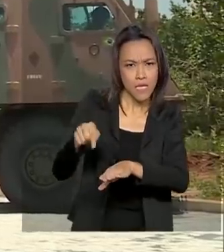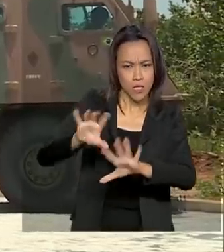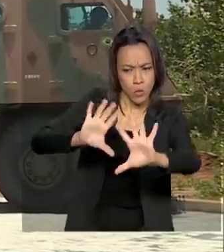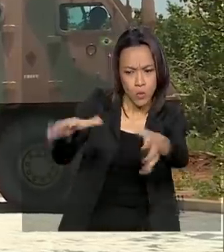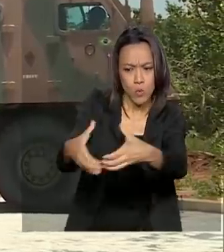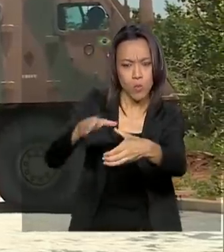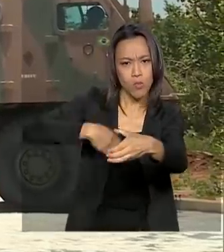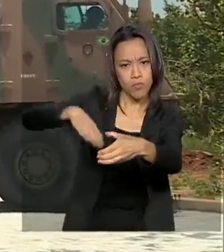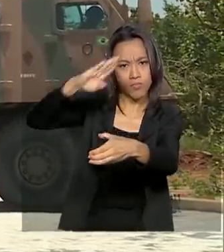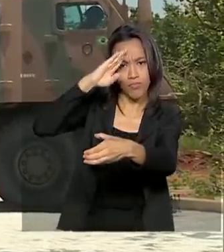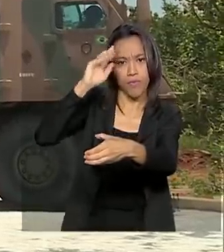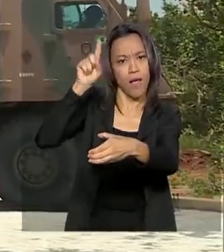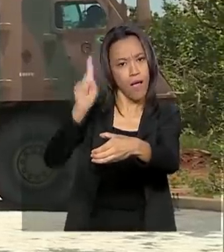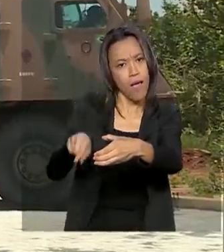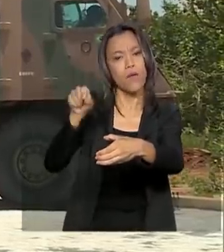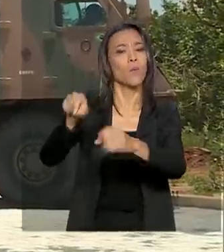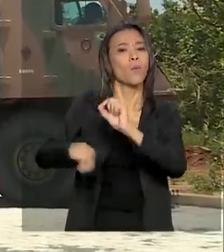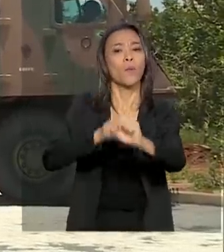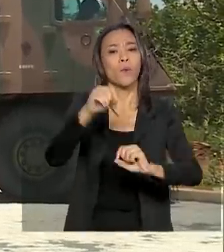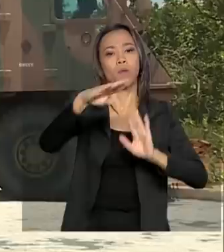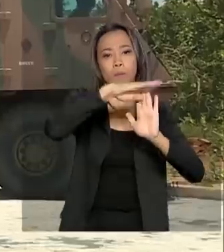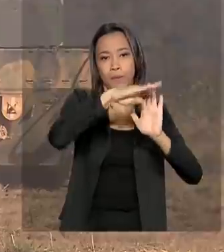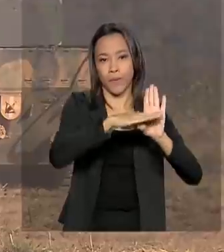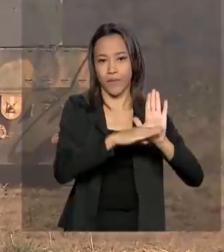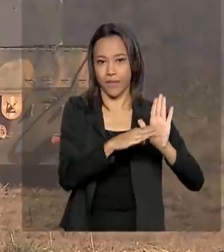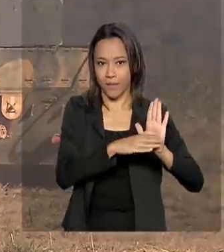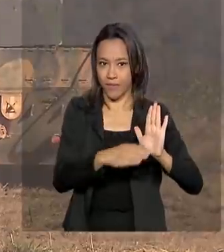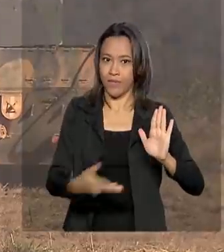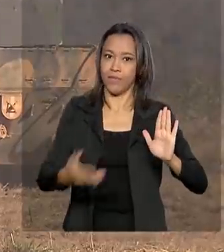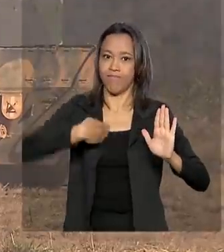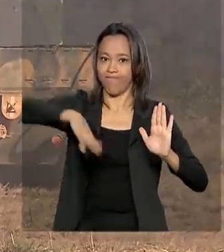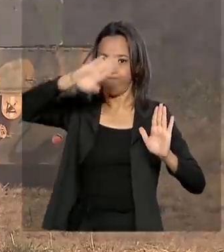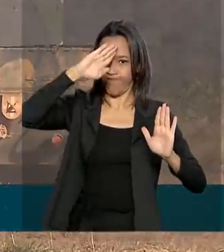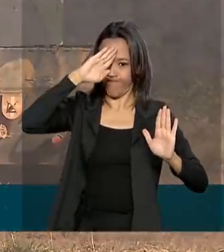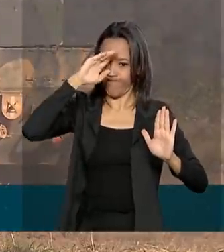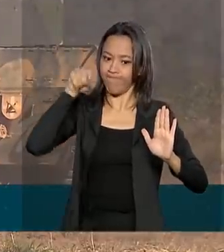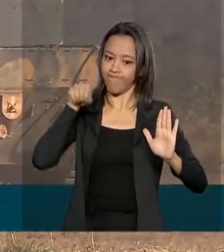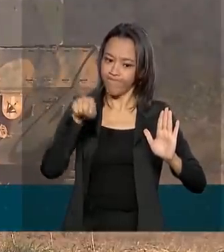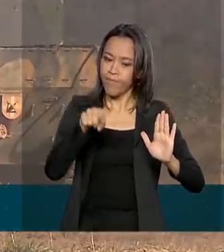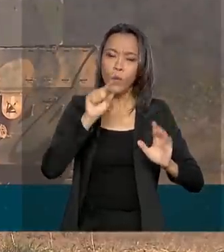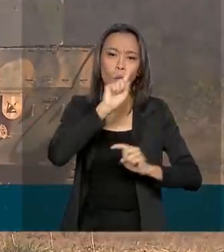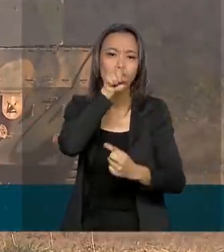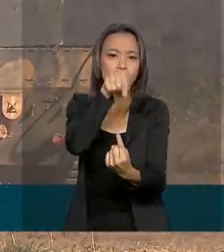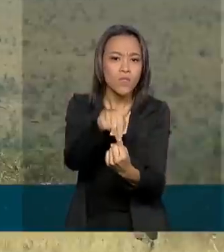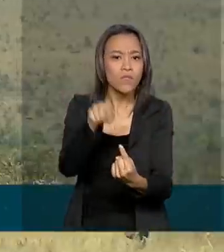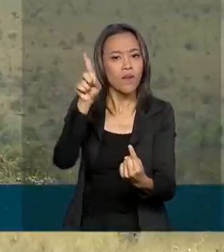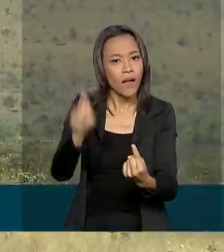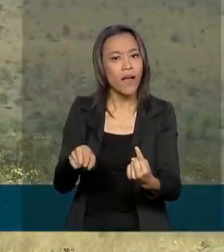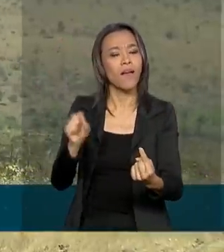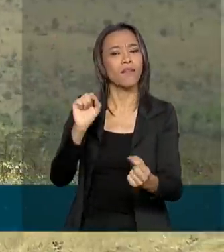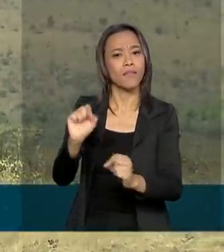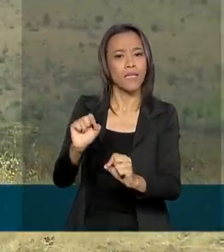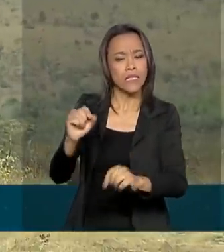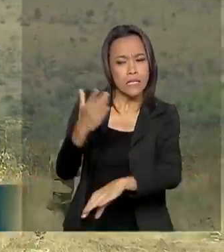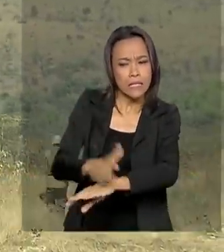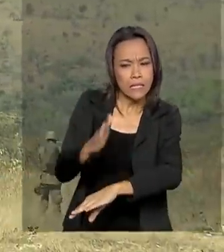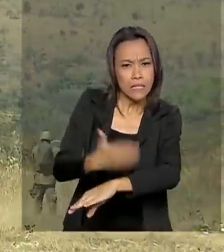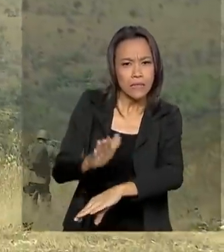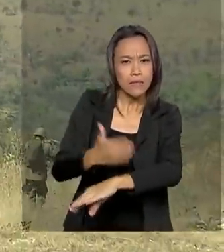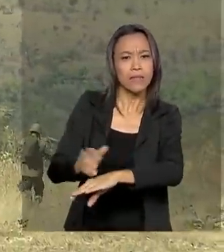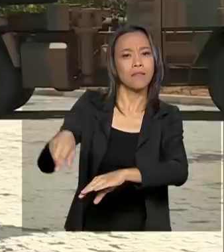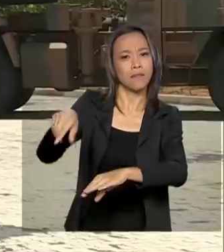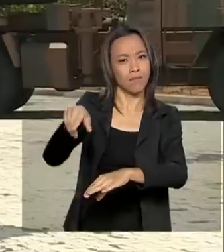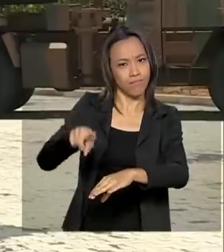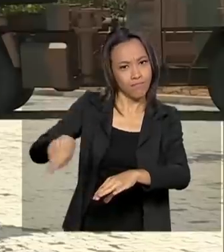Artilharia faz parte do programa estratégico do Exército, Astros 2020, que visa a modernização das operações do Exército